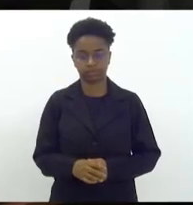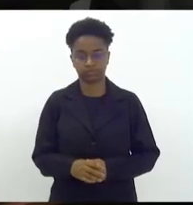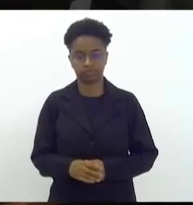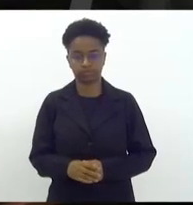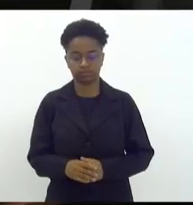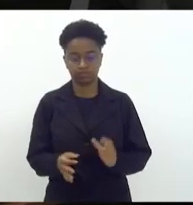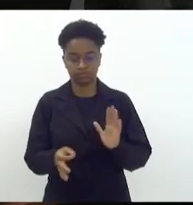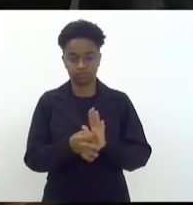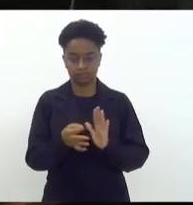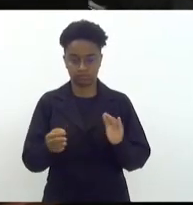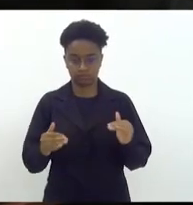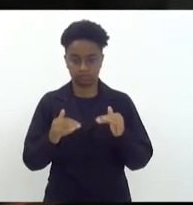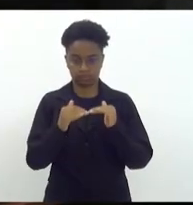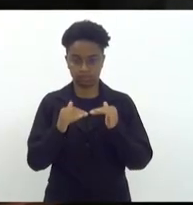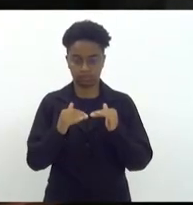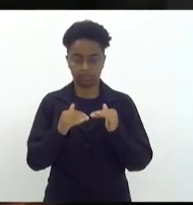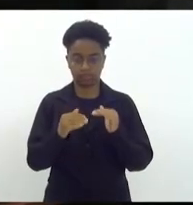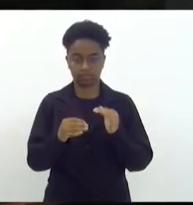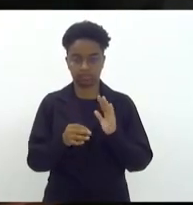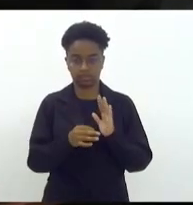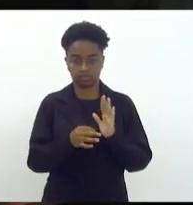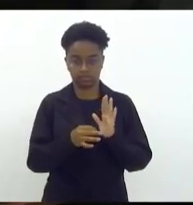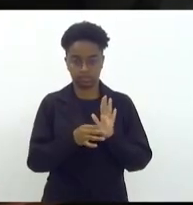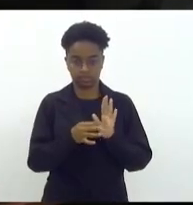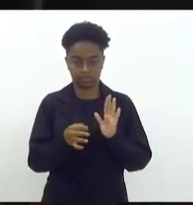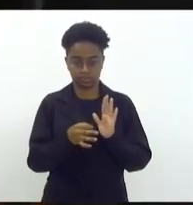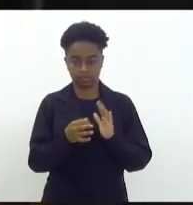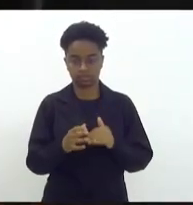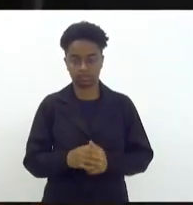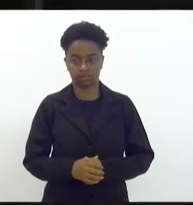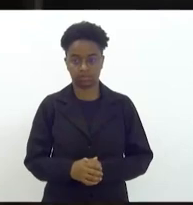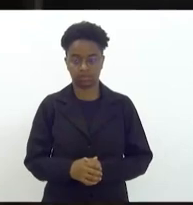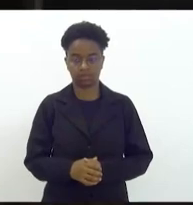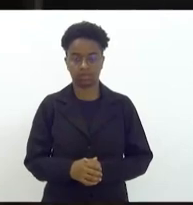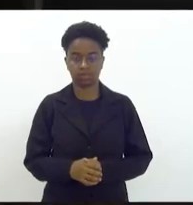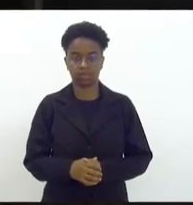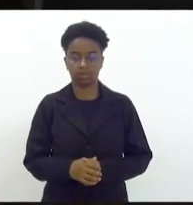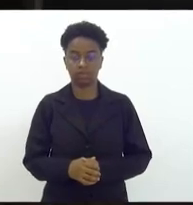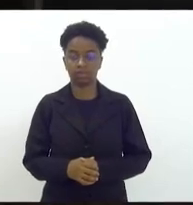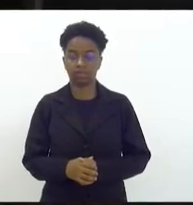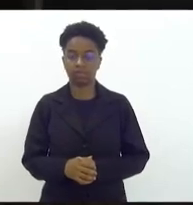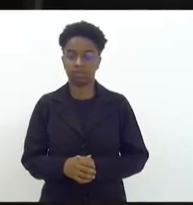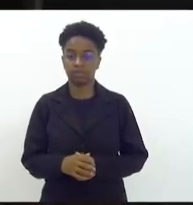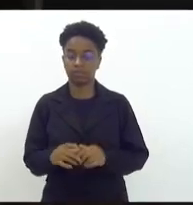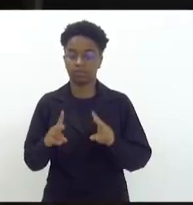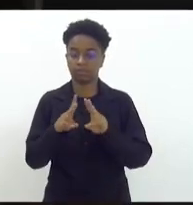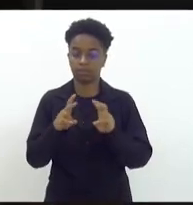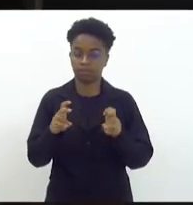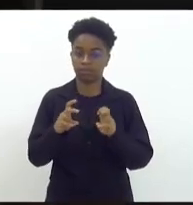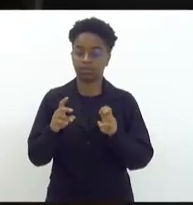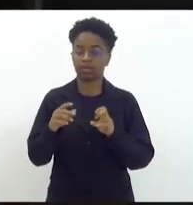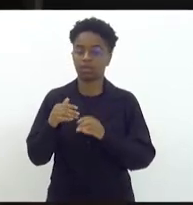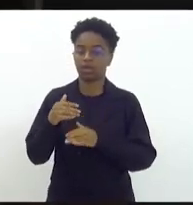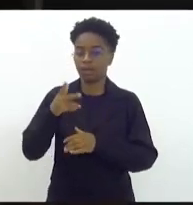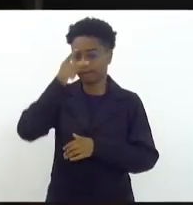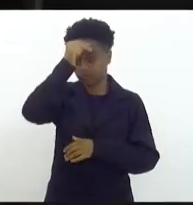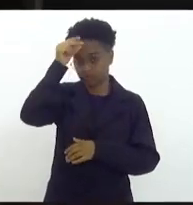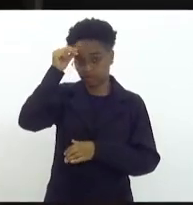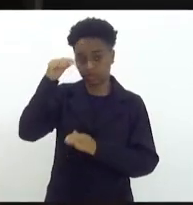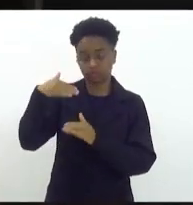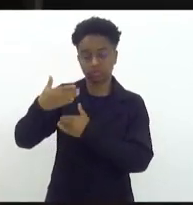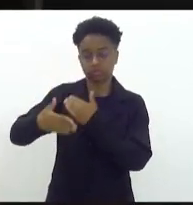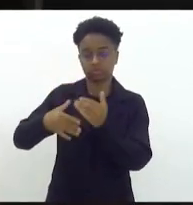Parecer favorável, senhora presidente. Pela comissão de assuntos municipais e desenvolvimento regional, deputado Renato Machado,